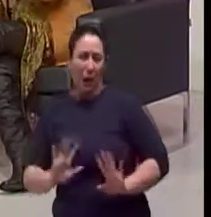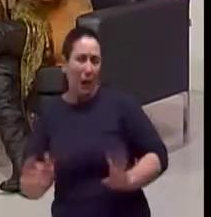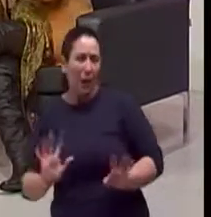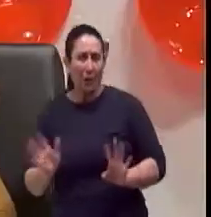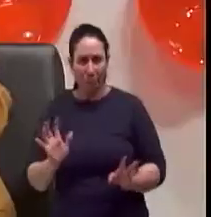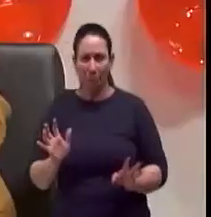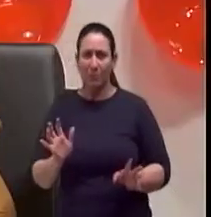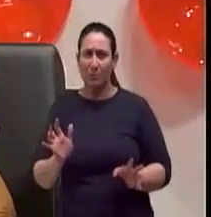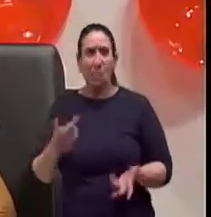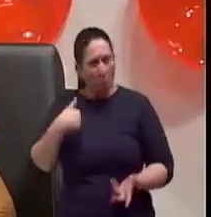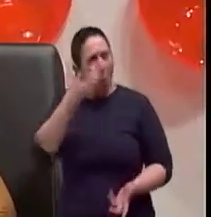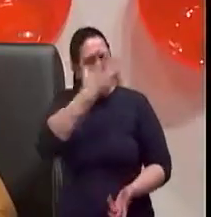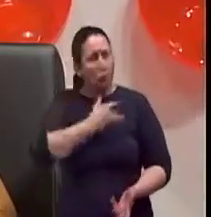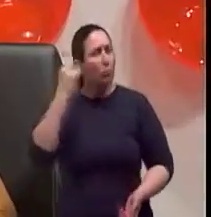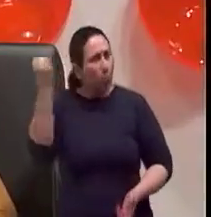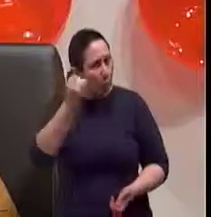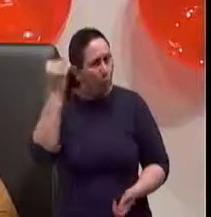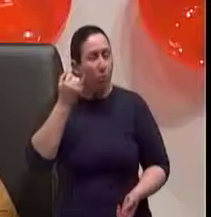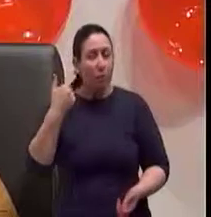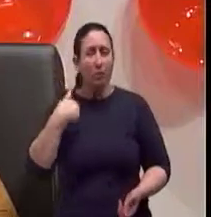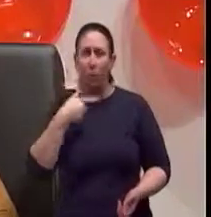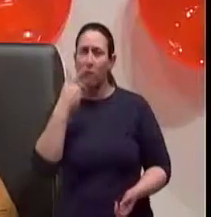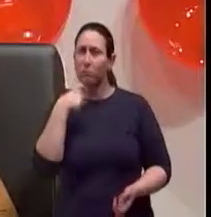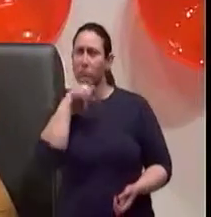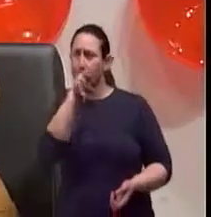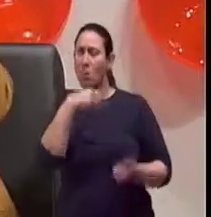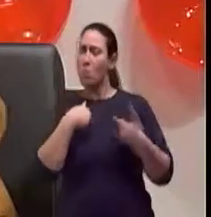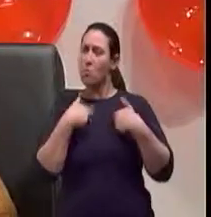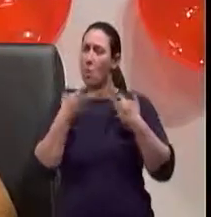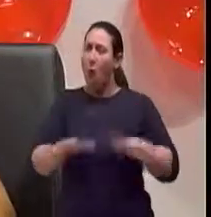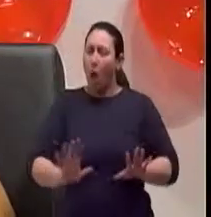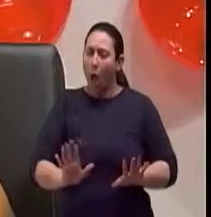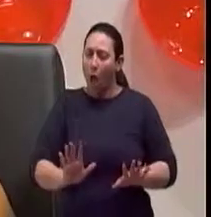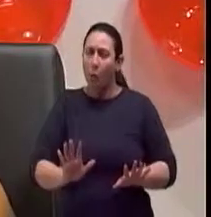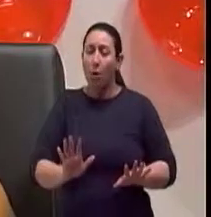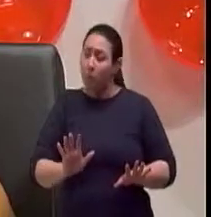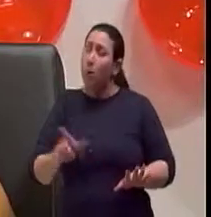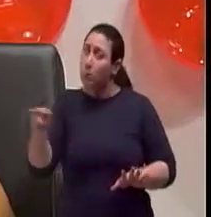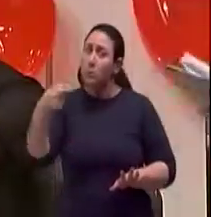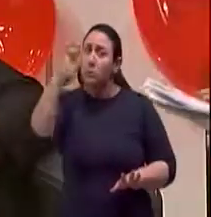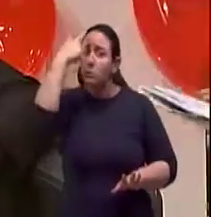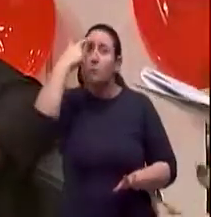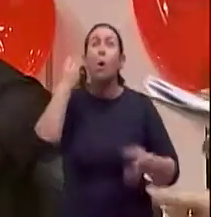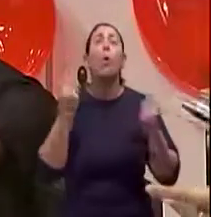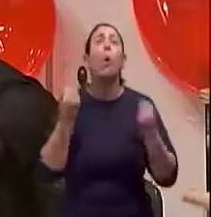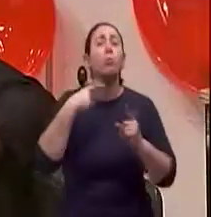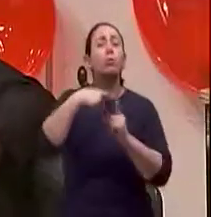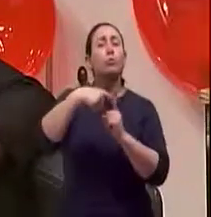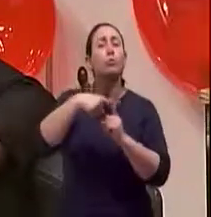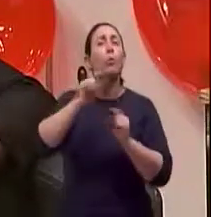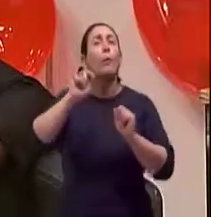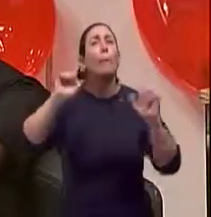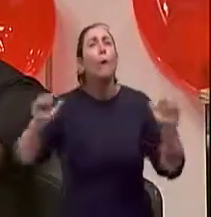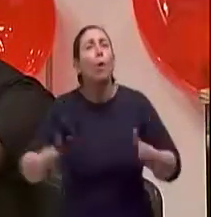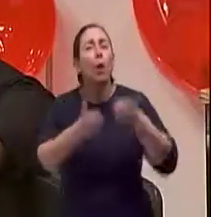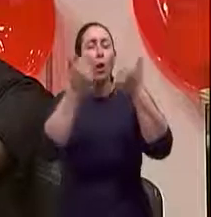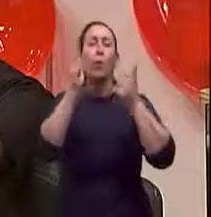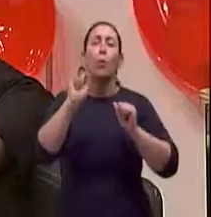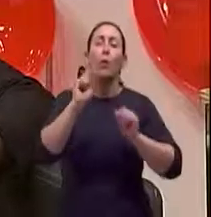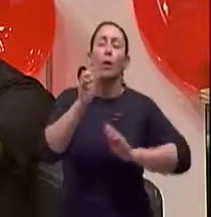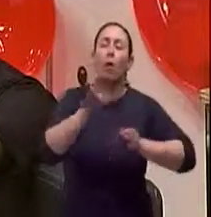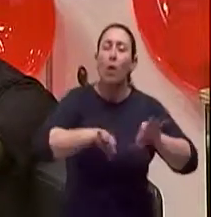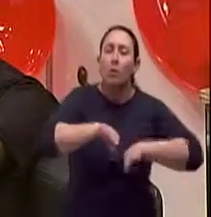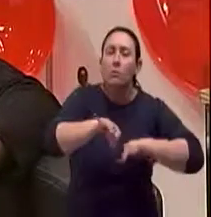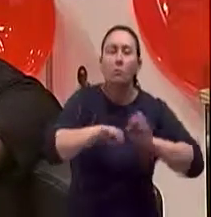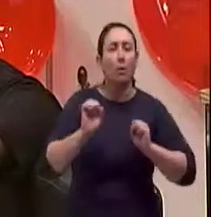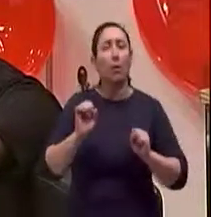esquecer? Mas eu acho um ótimo exercício, quando eu digo assim eu não quero, eu tenho que pensar como é que eu quero. Como eu gostaria. Não é um bom exercício? vou me planejar,